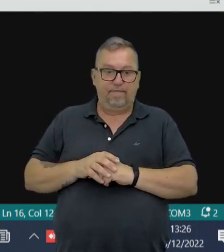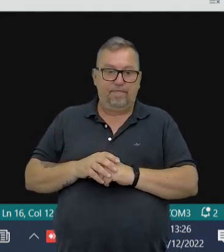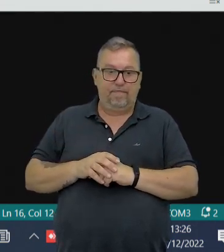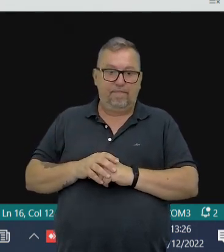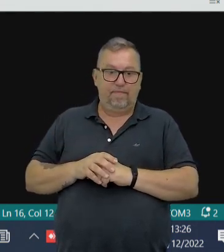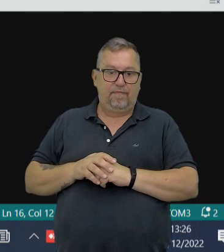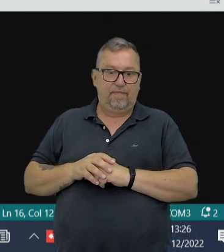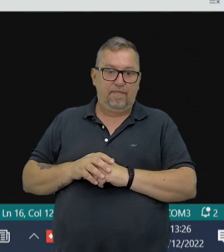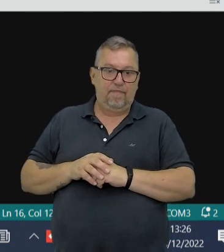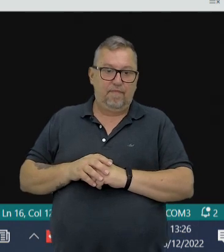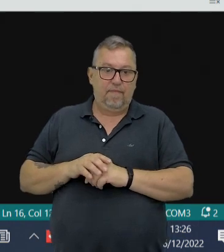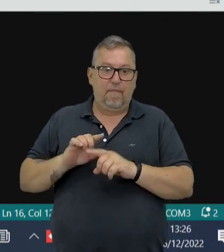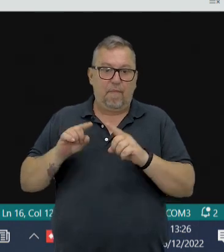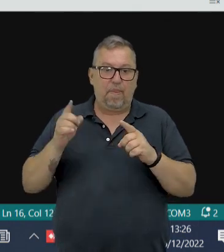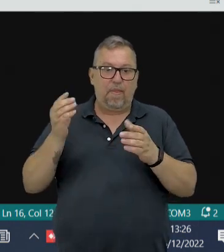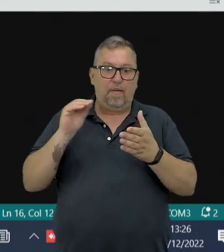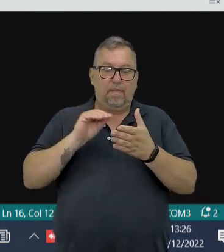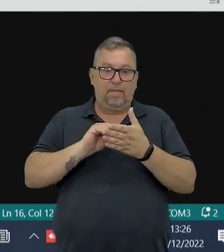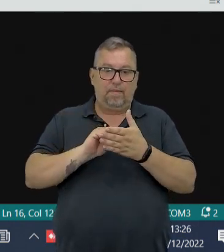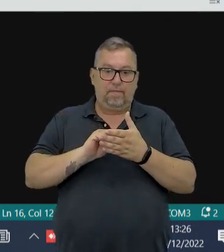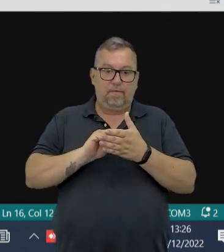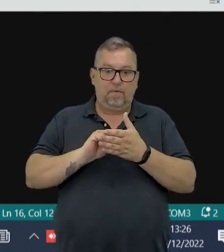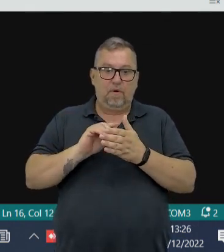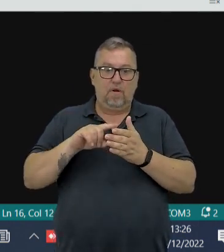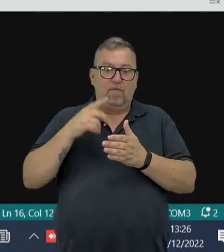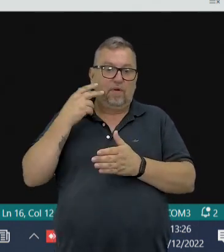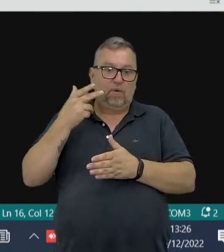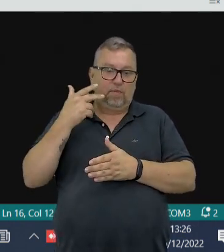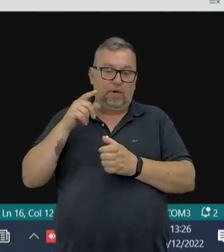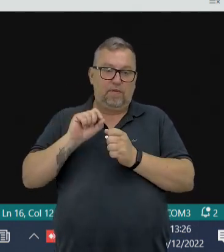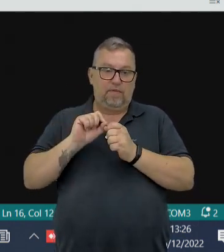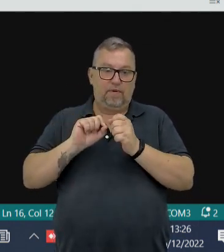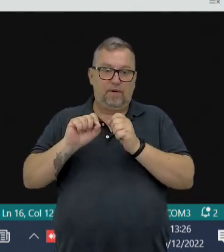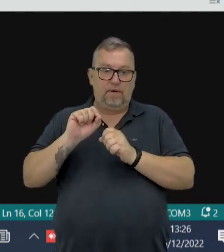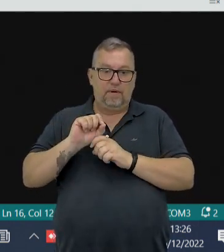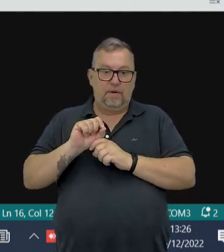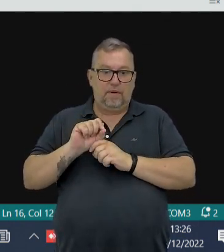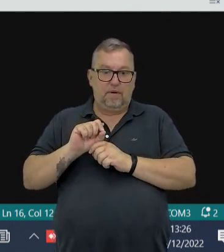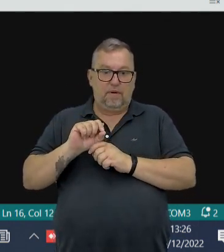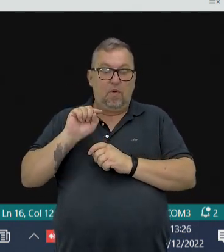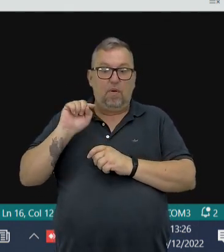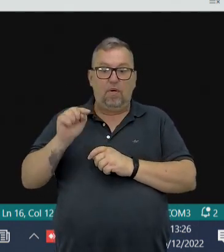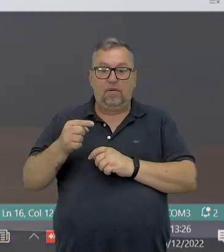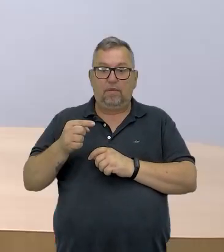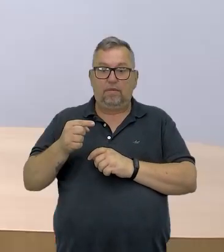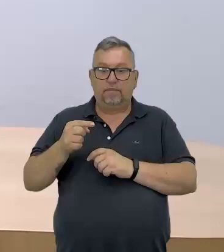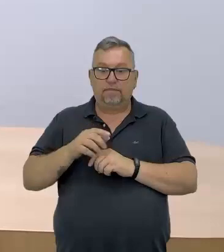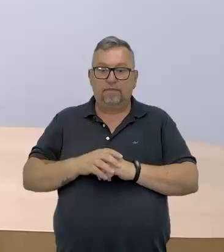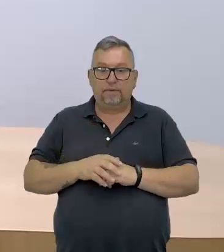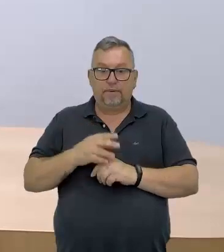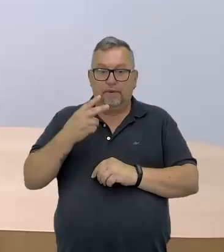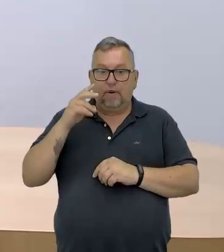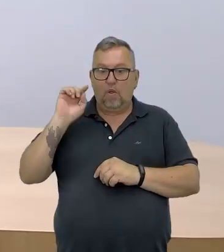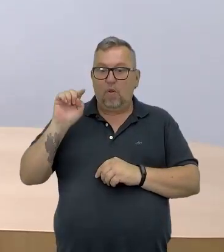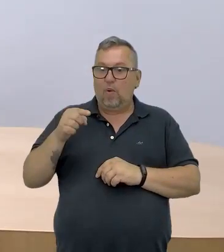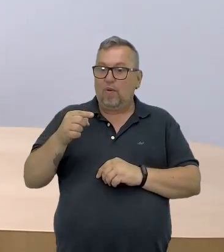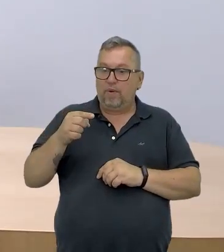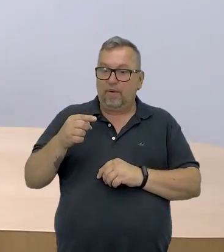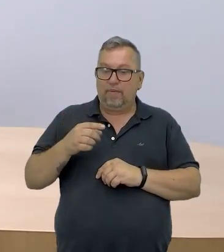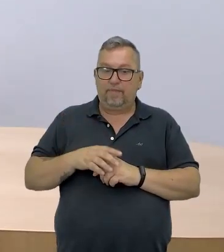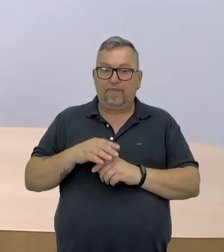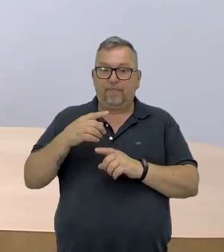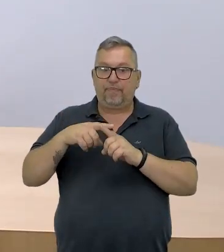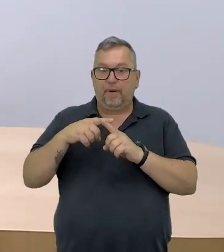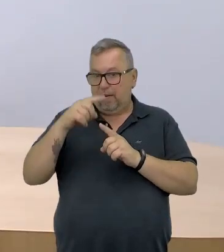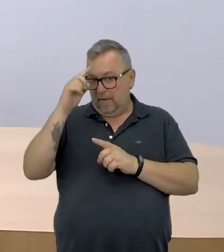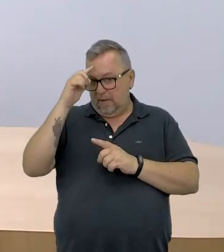gente escreve no Arduino. A gente não escreve um segundo como um. A gente escreve um segundo como mil. Dois segundos como dois mil. Porque os